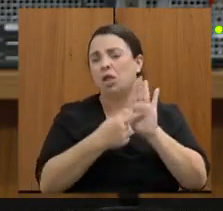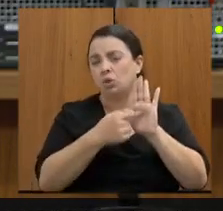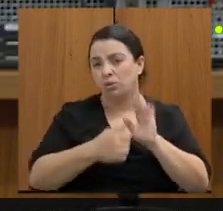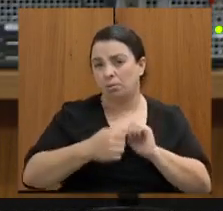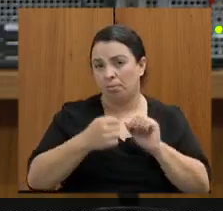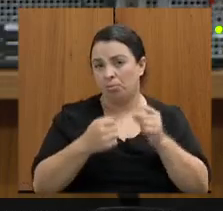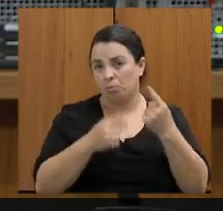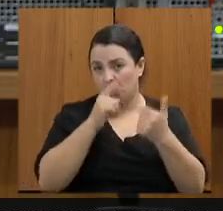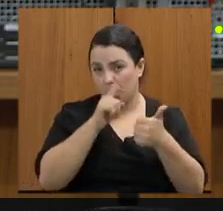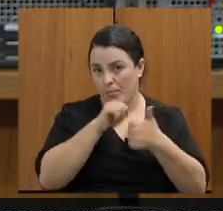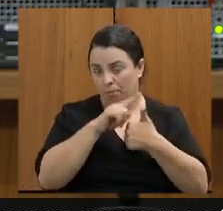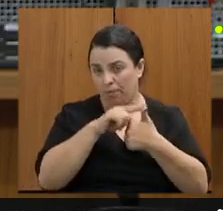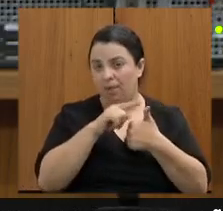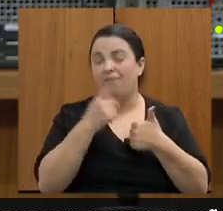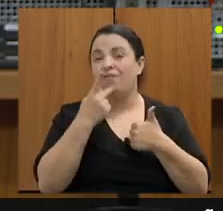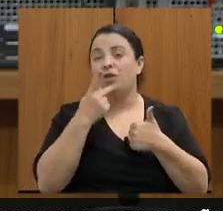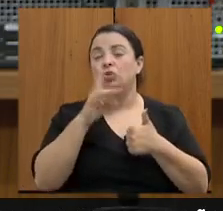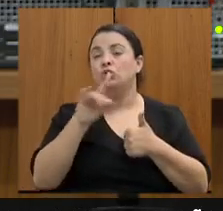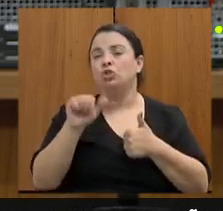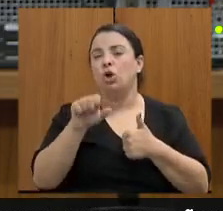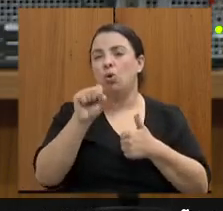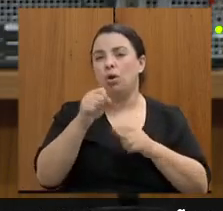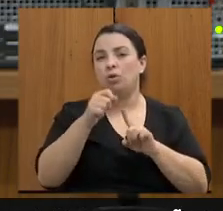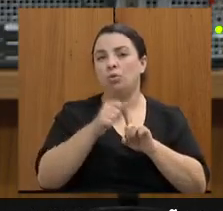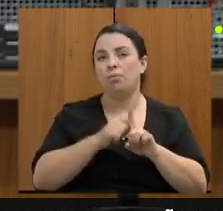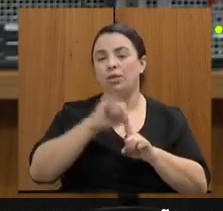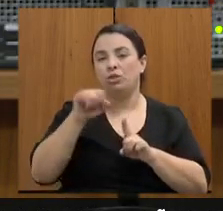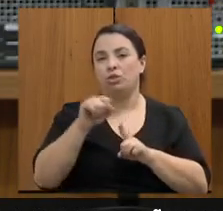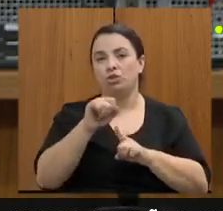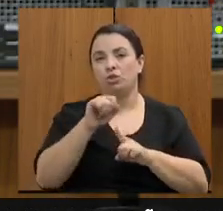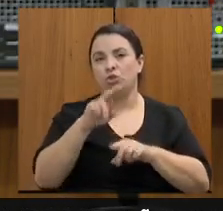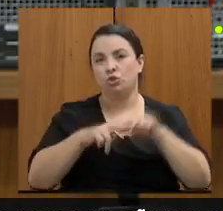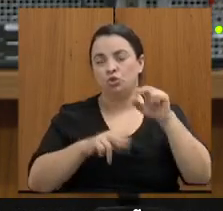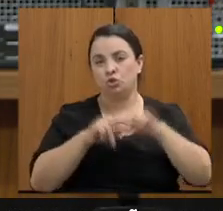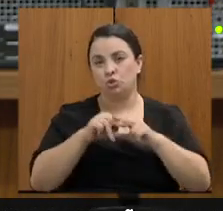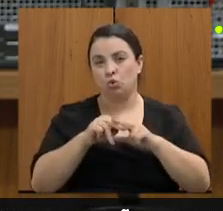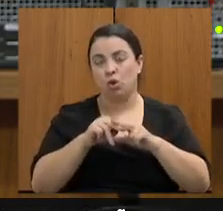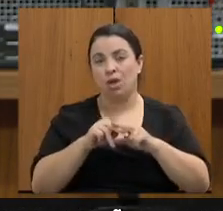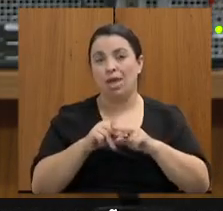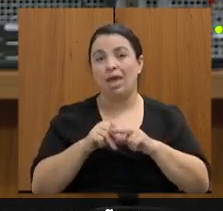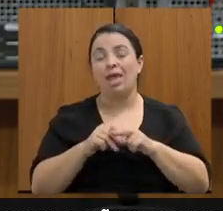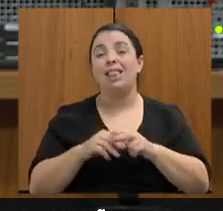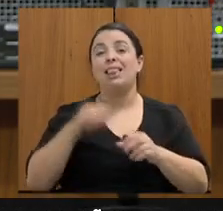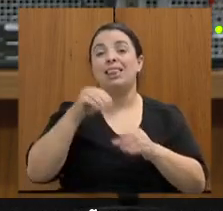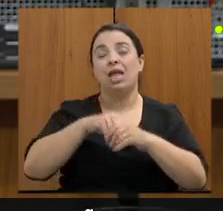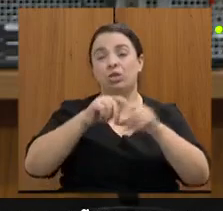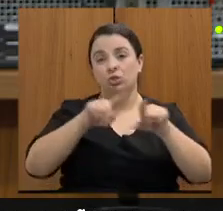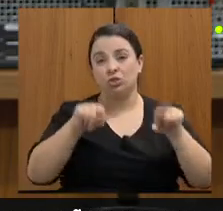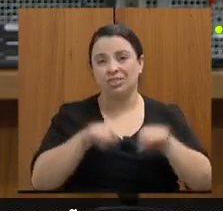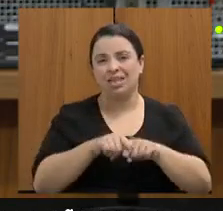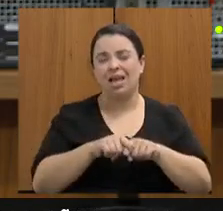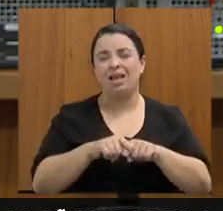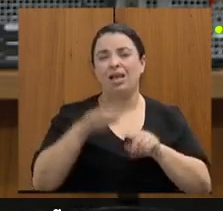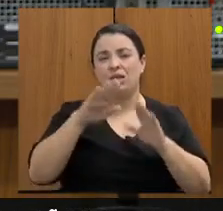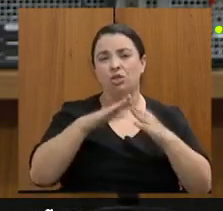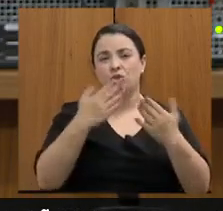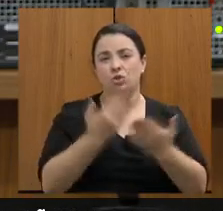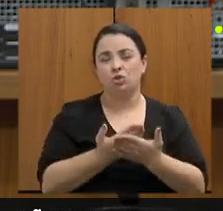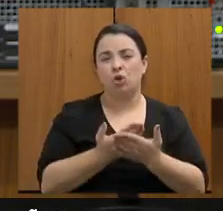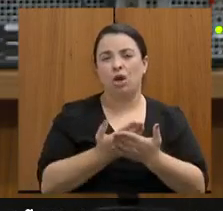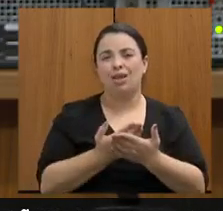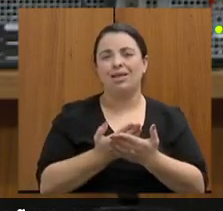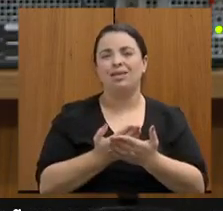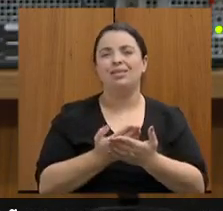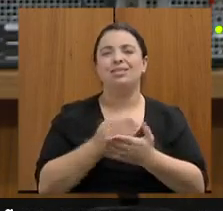havia sido entregue aos alunos em sala de aula da escola governador Milton Campos na Estadual Central ali na rua São